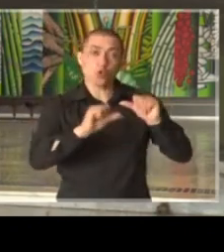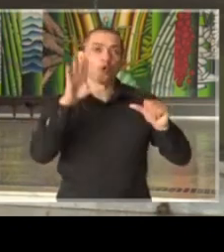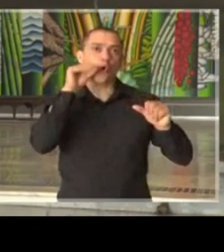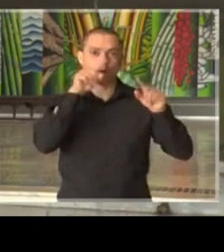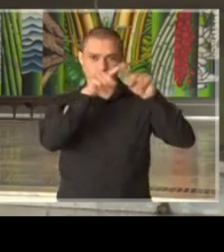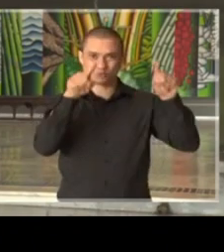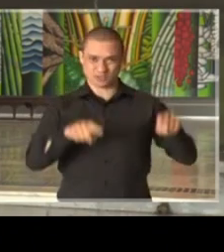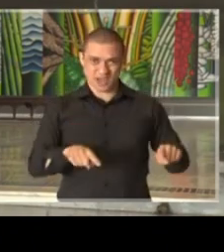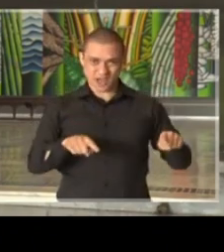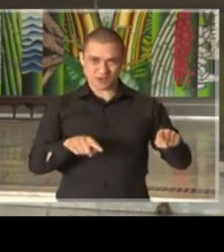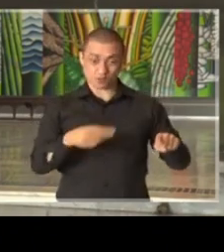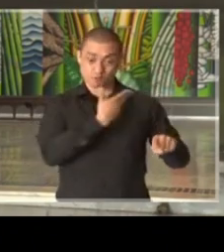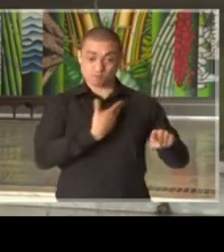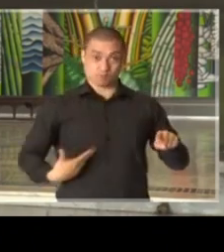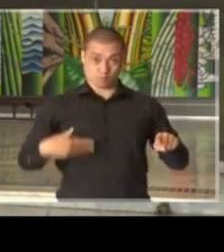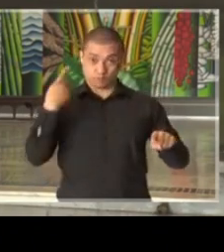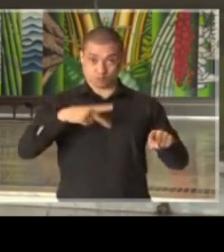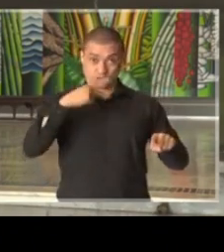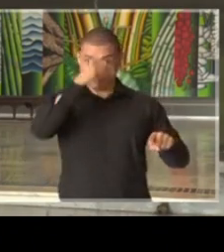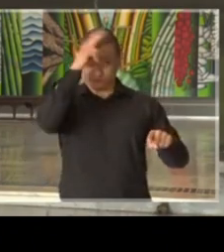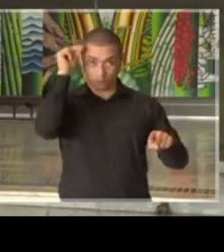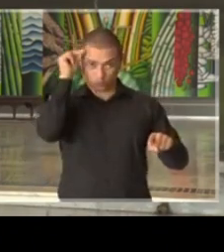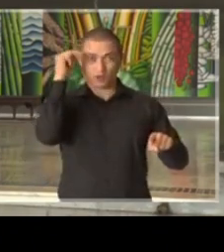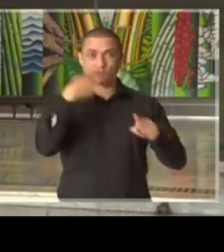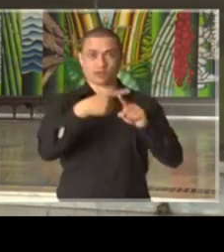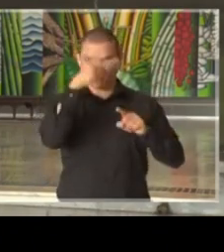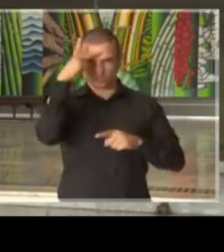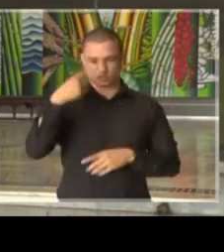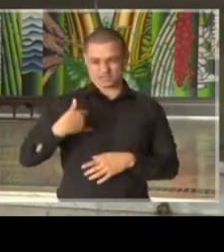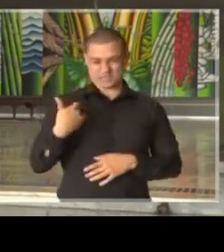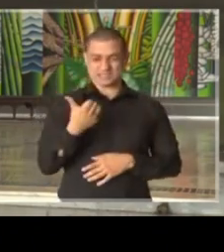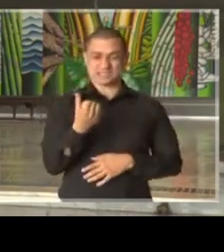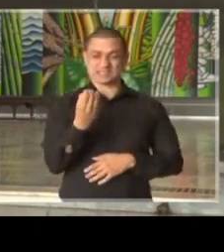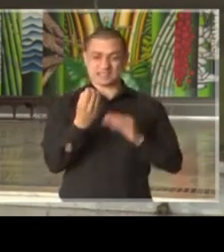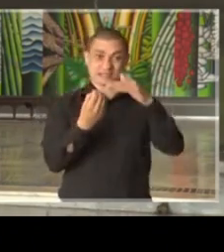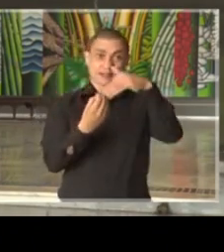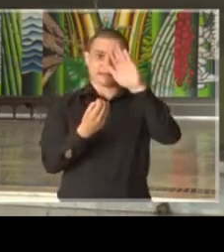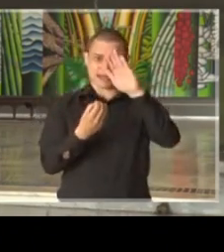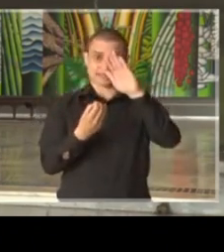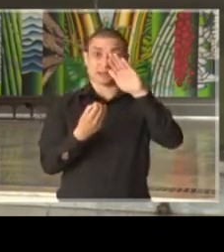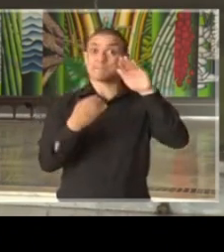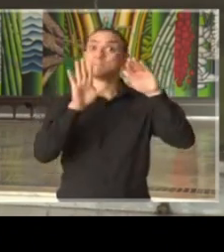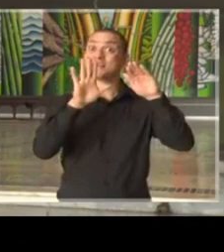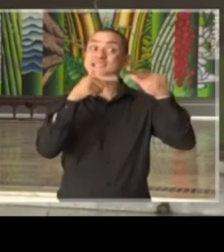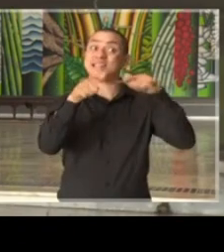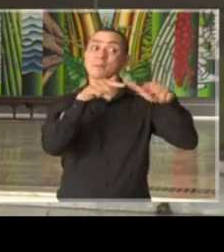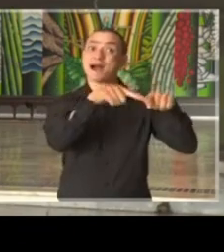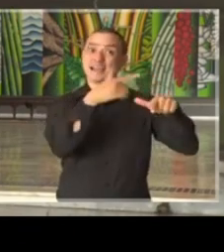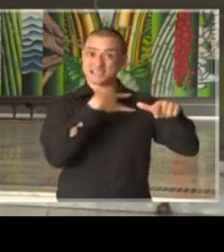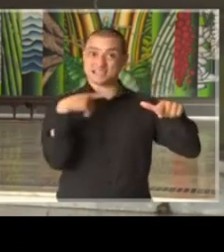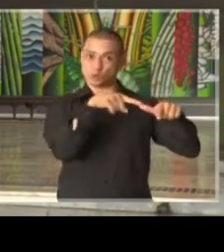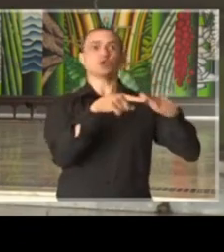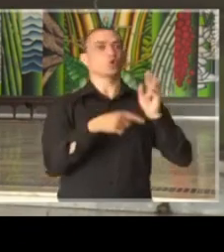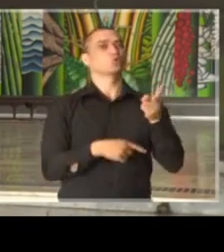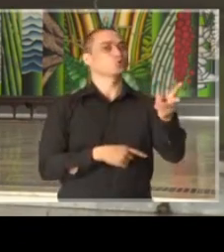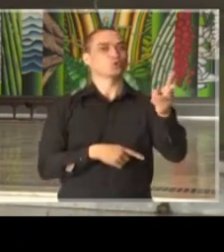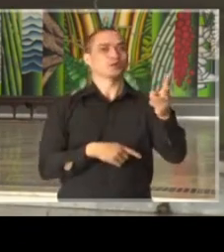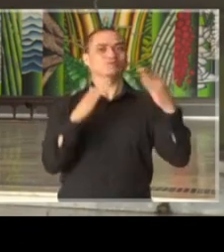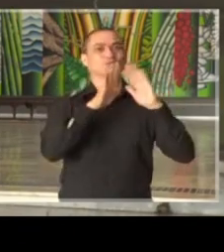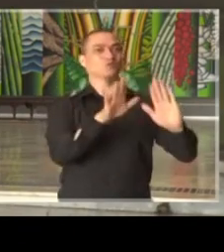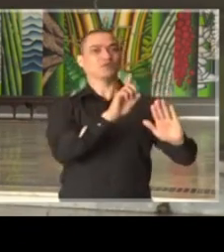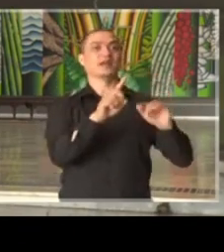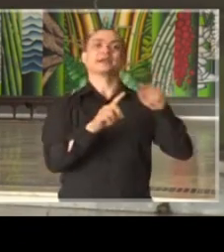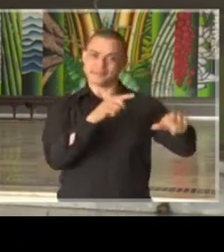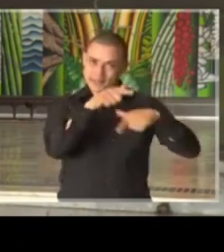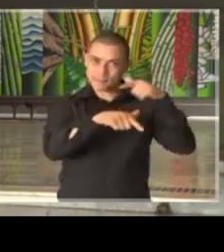públicos, já que aqueles acima de 60 anos da área da saúde continuam a trabalhar, eles estão trabalhando